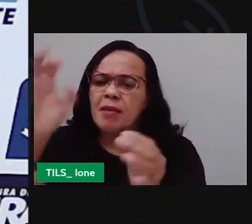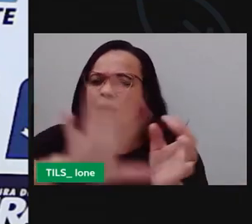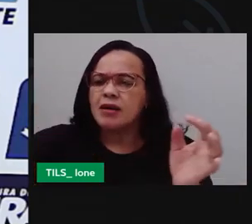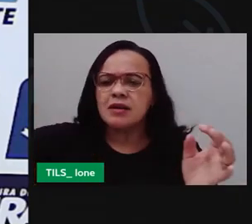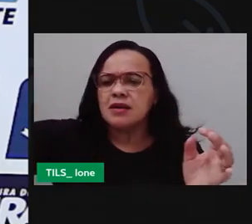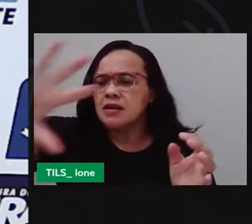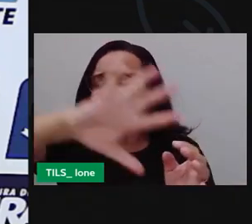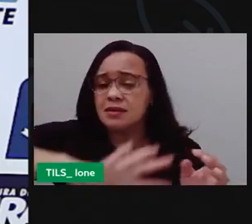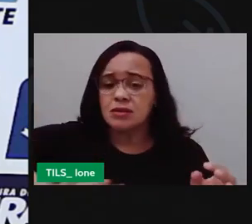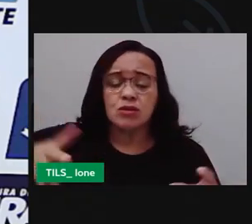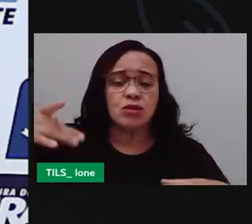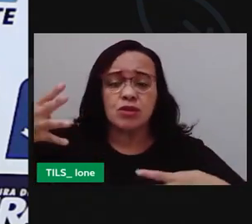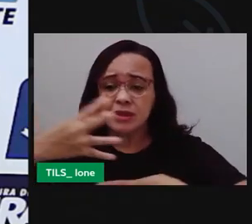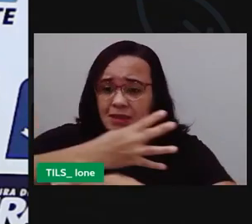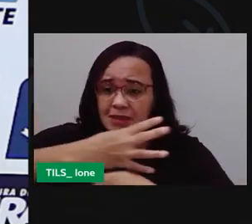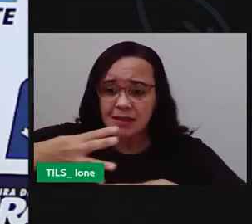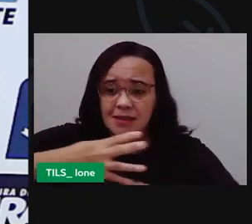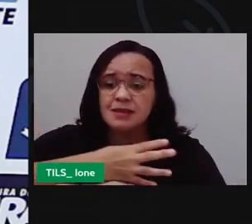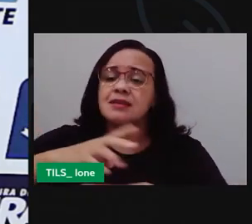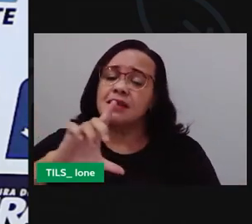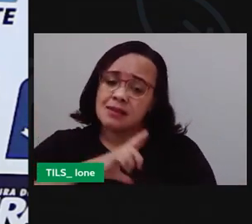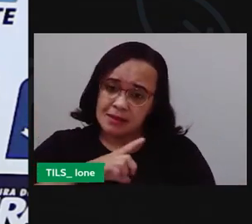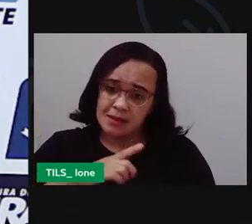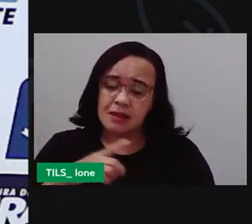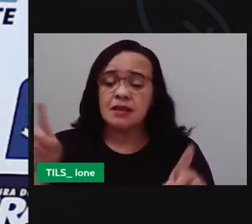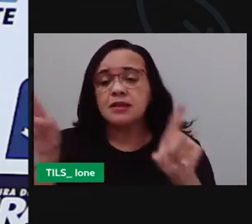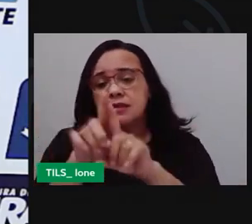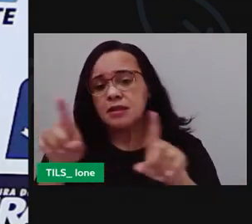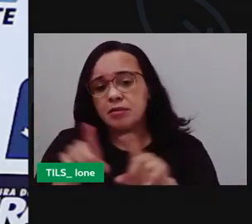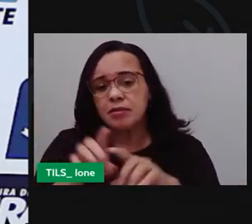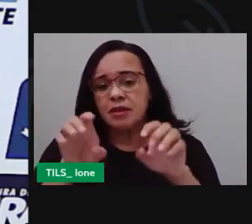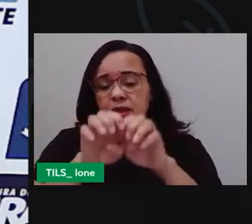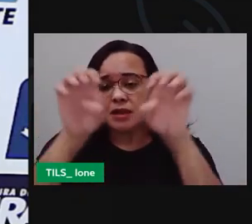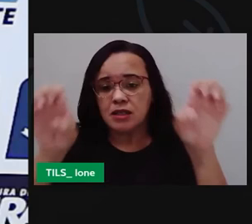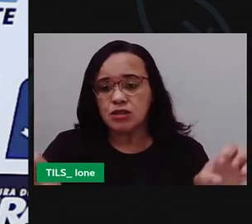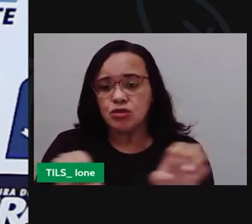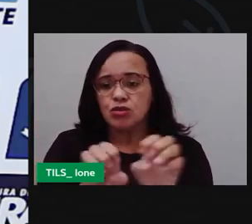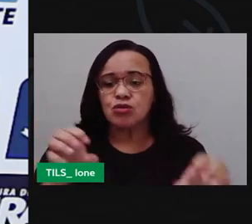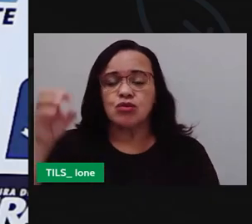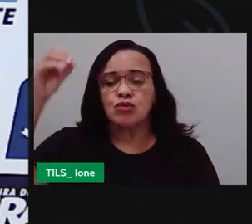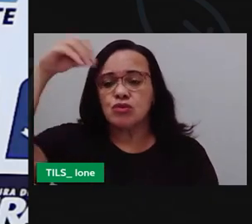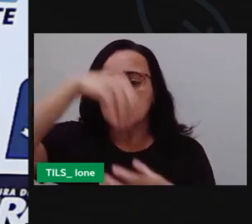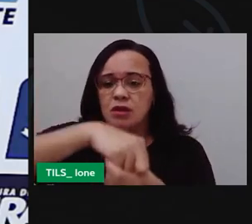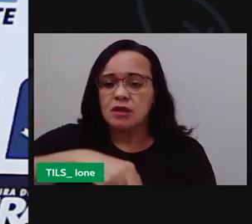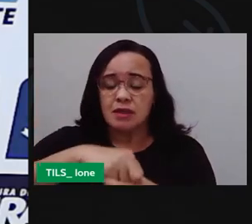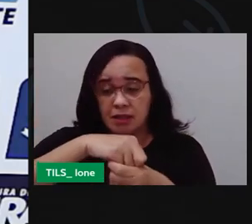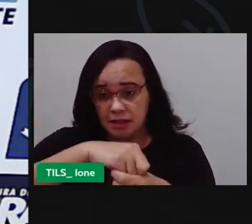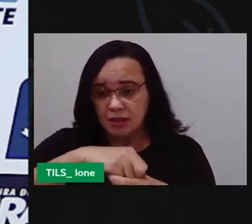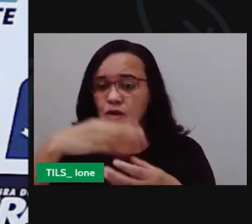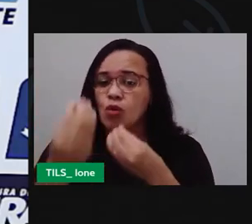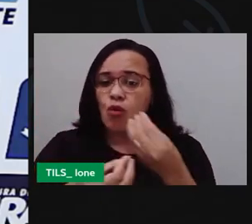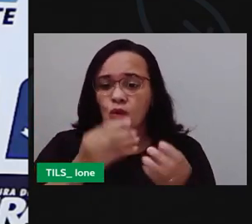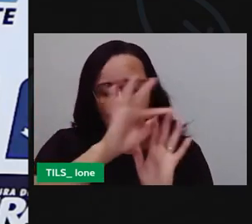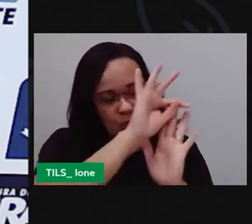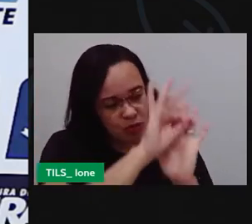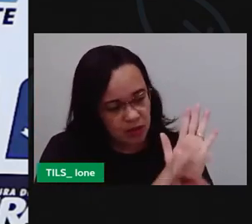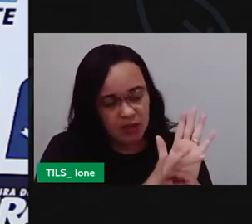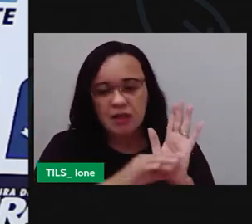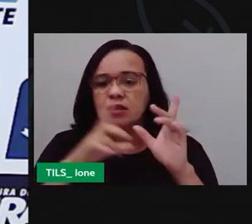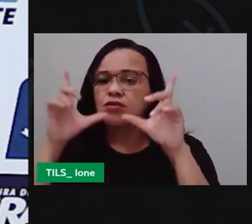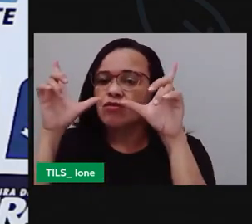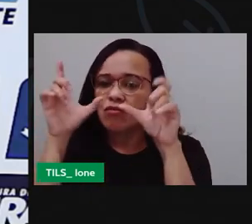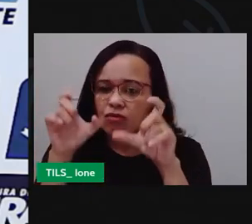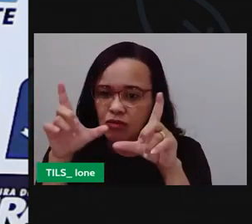também viu a estrutura de um guia turístico vimos que ele traz ali imagens sobre os pontos turísticos